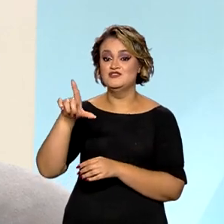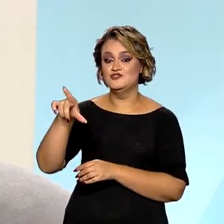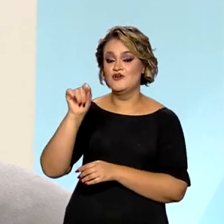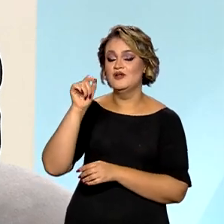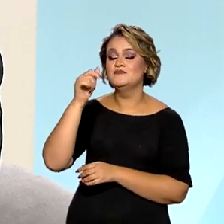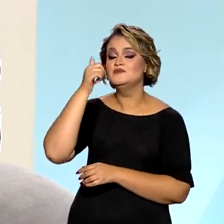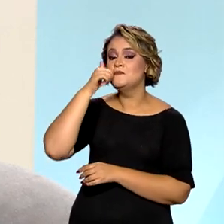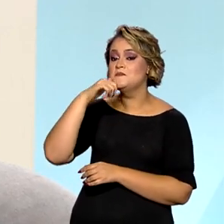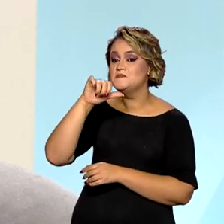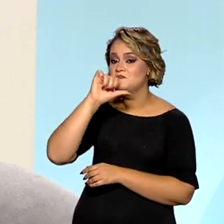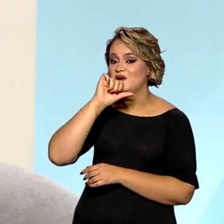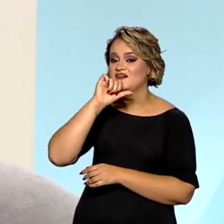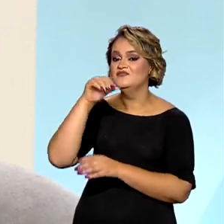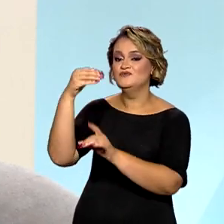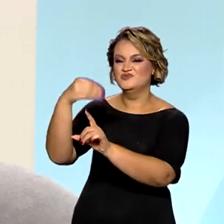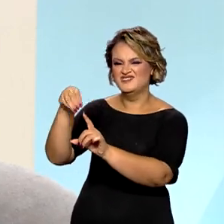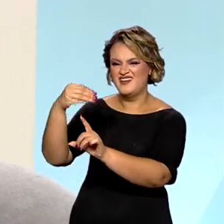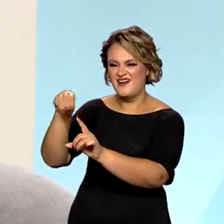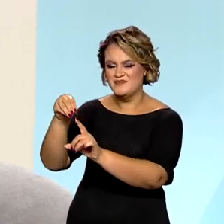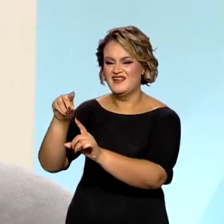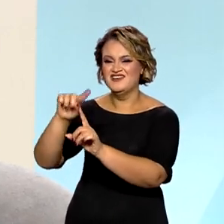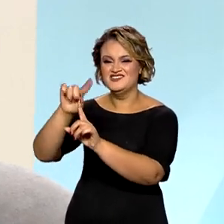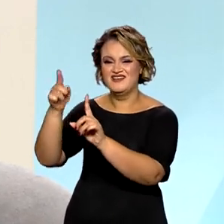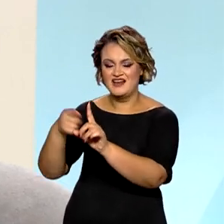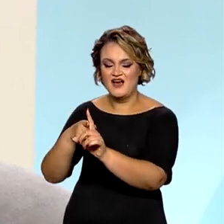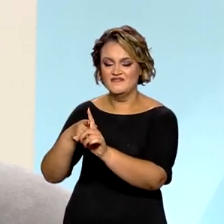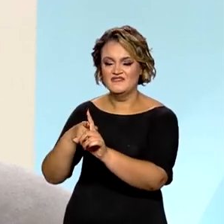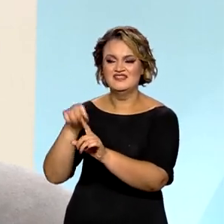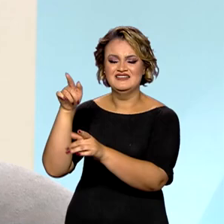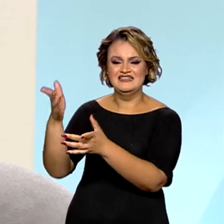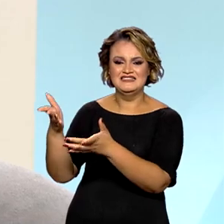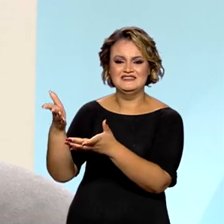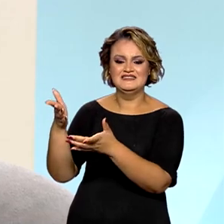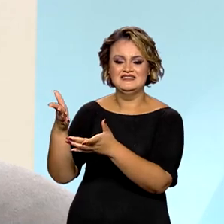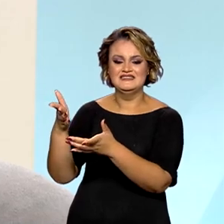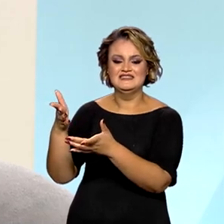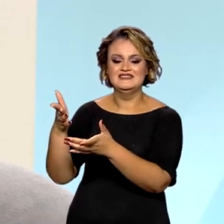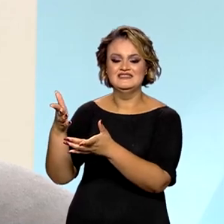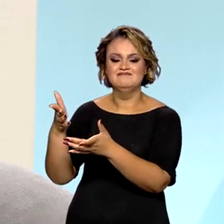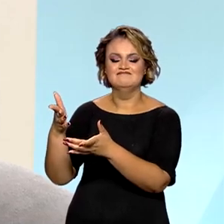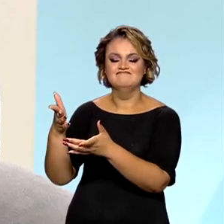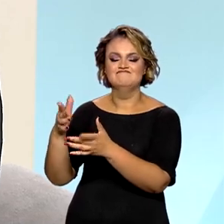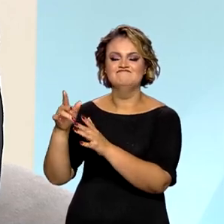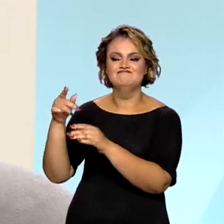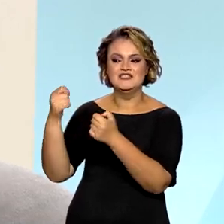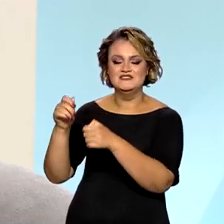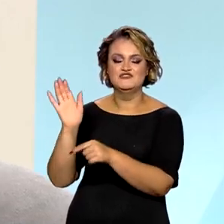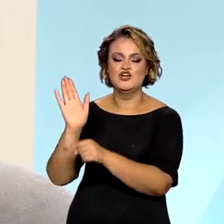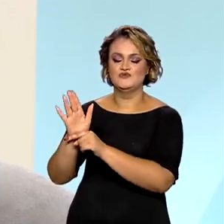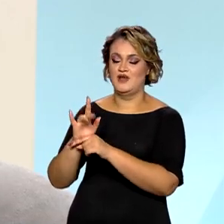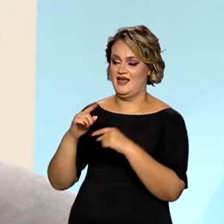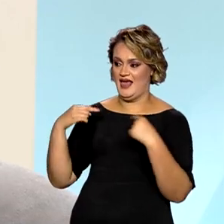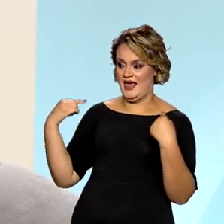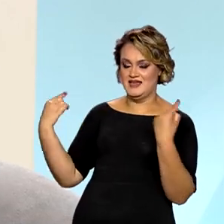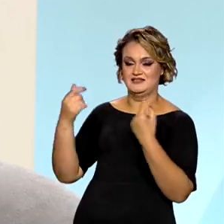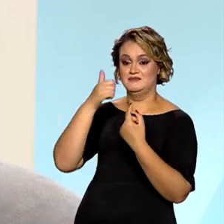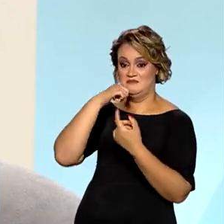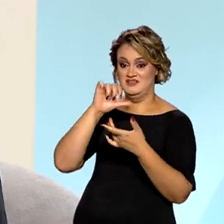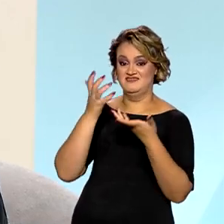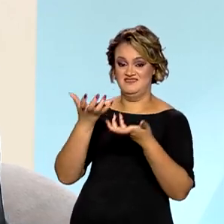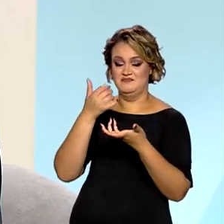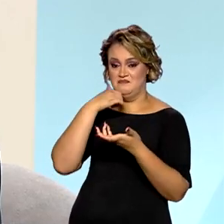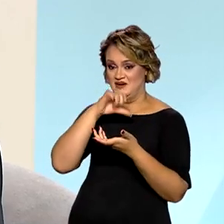que estão em situação de vulnerabilidade, que nós entendemos que são as beneficiadas do programa. Reunimos essas duas